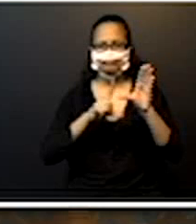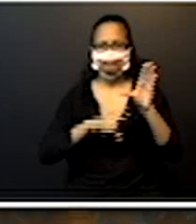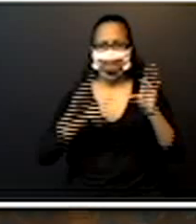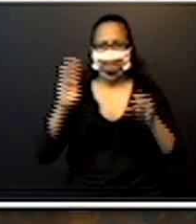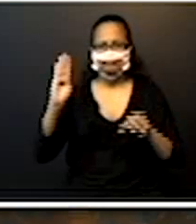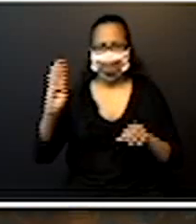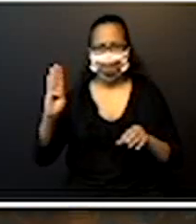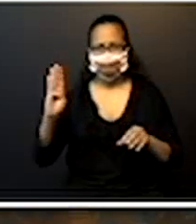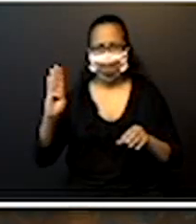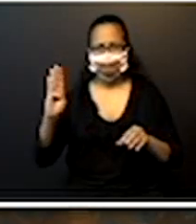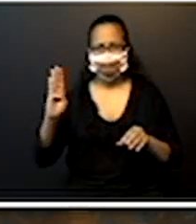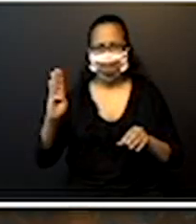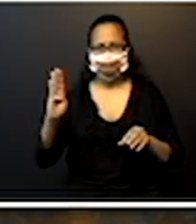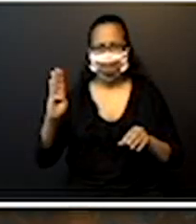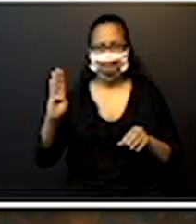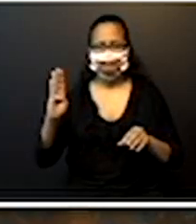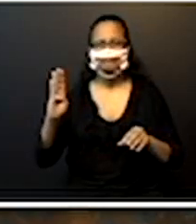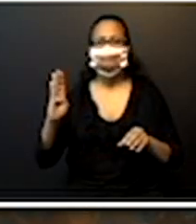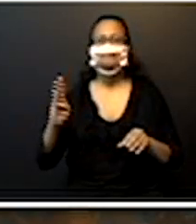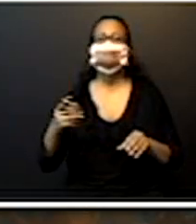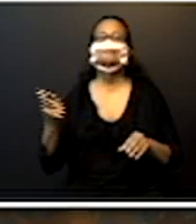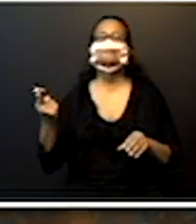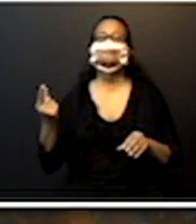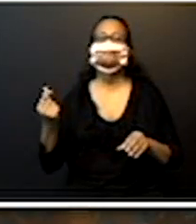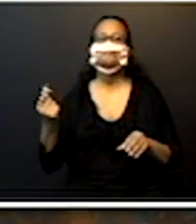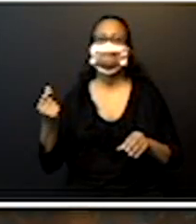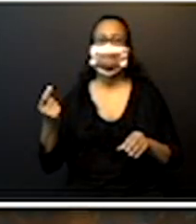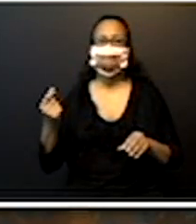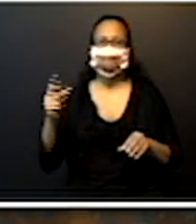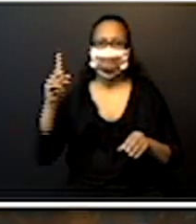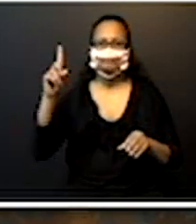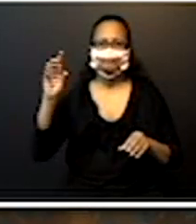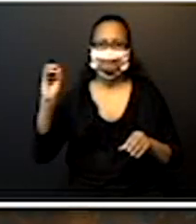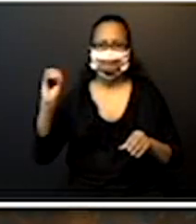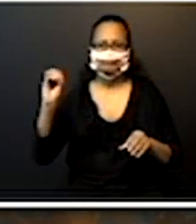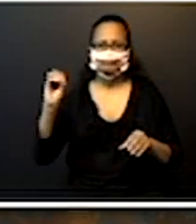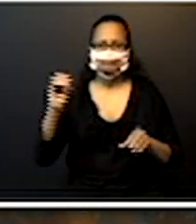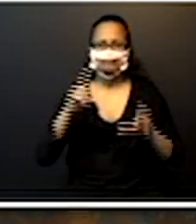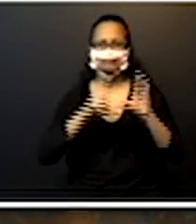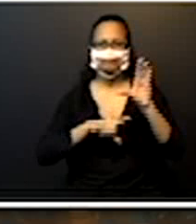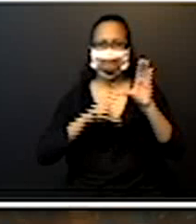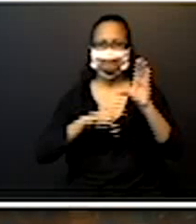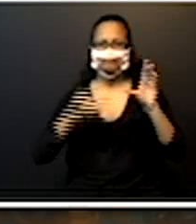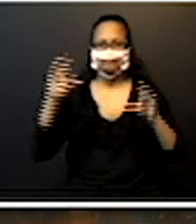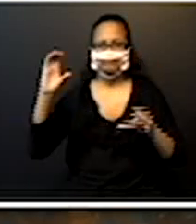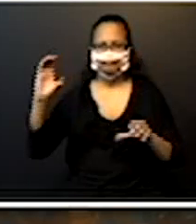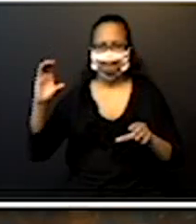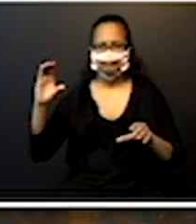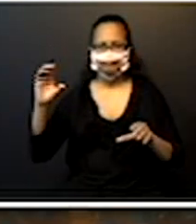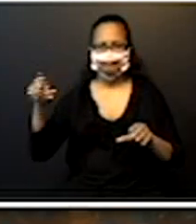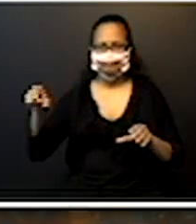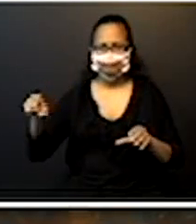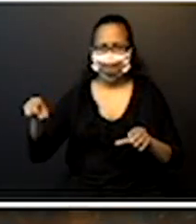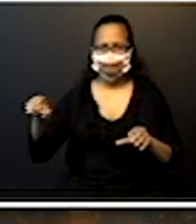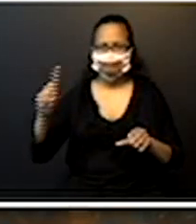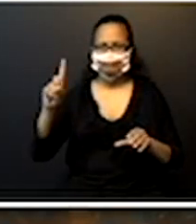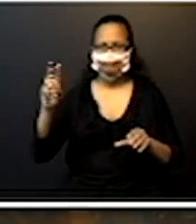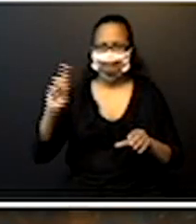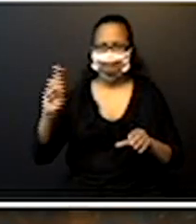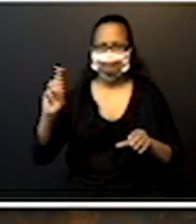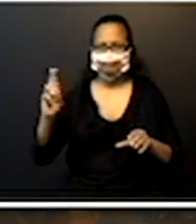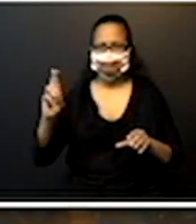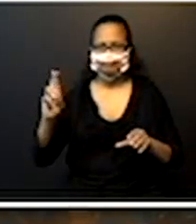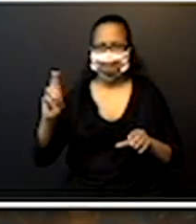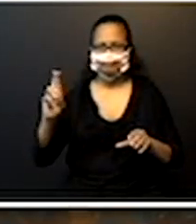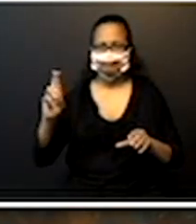cédulas de 10 e a C está falando de moedas de 1 real, certo?